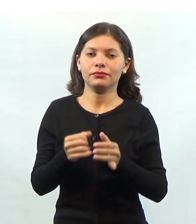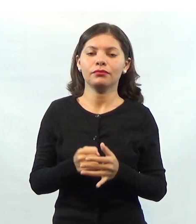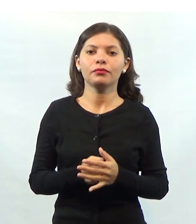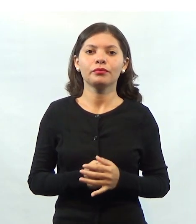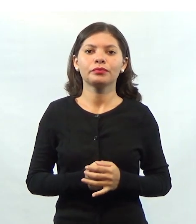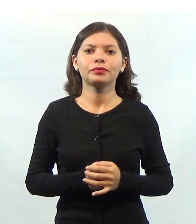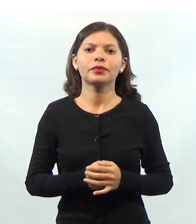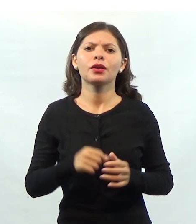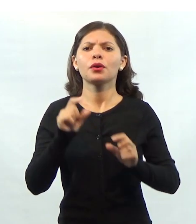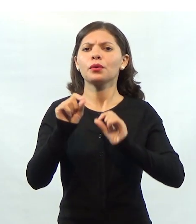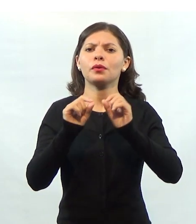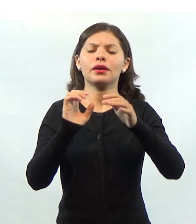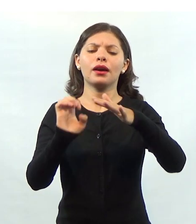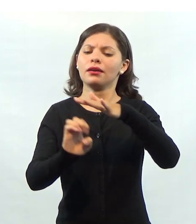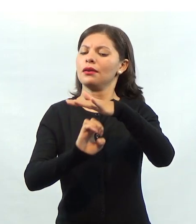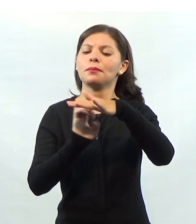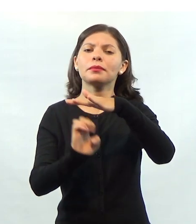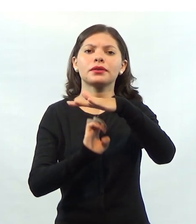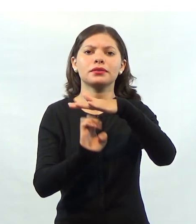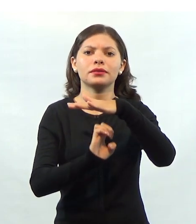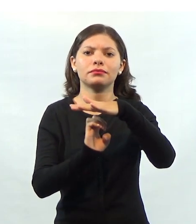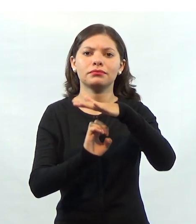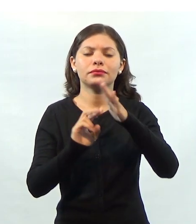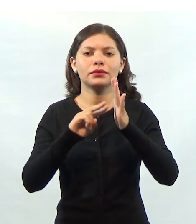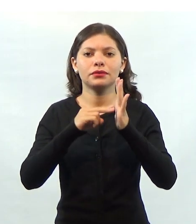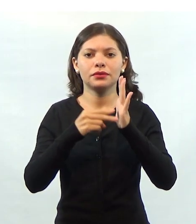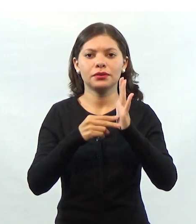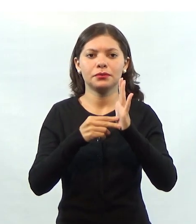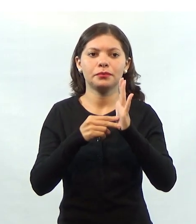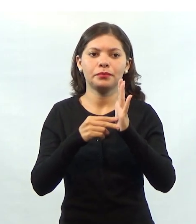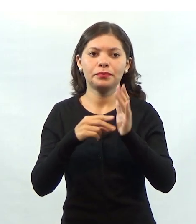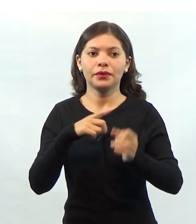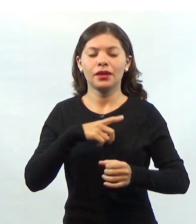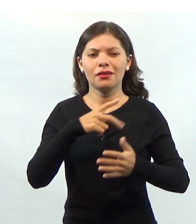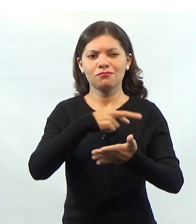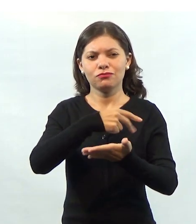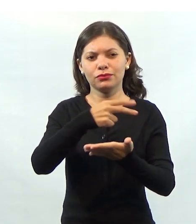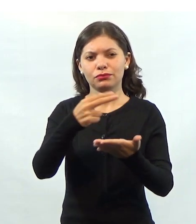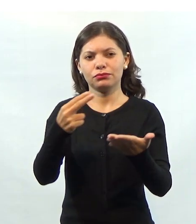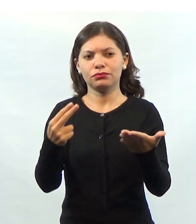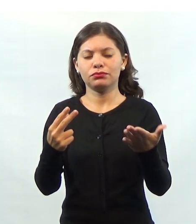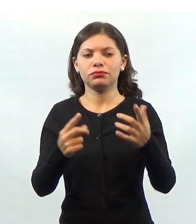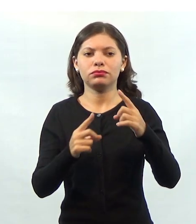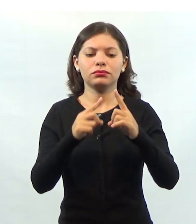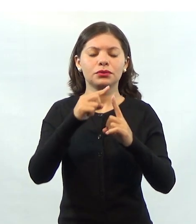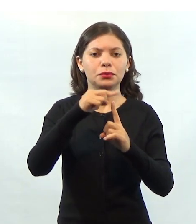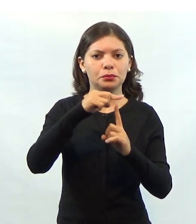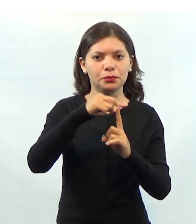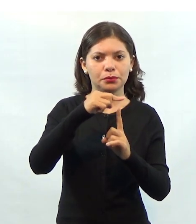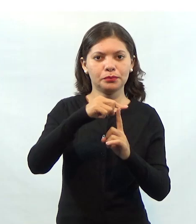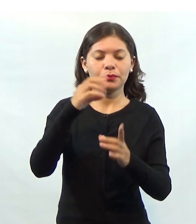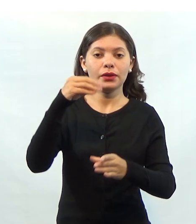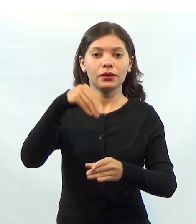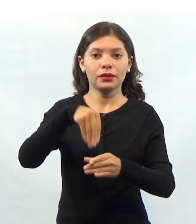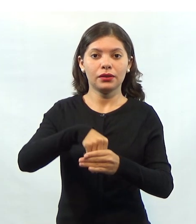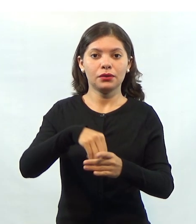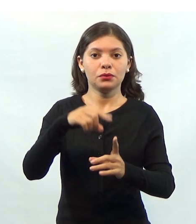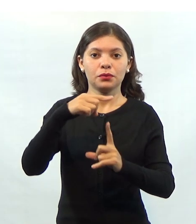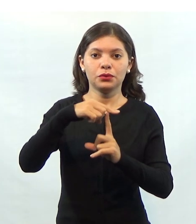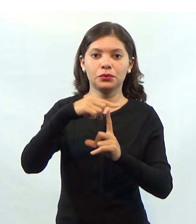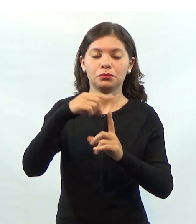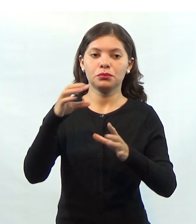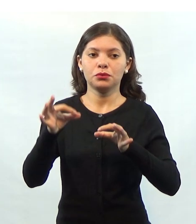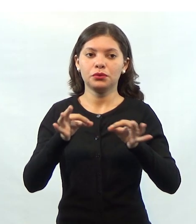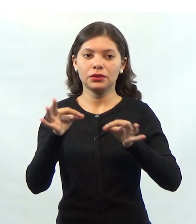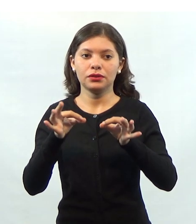Mas e o que são essas empresas? Nós temos diversos tipos de organizações. E dentro desses tipos